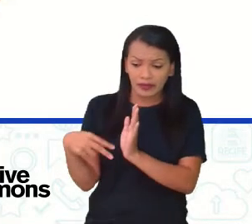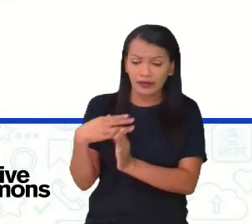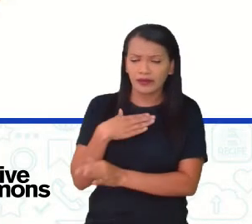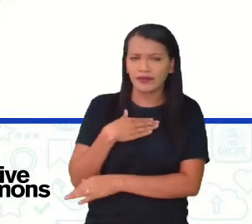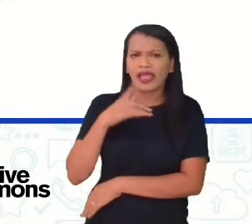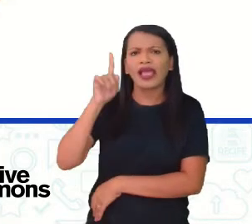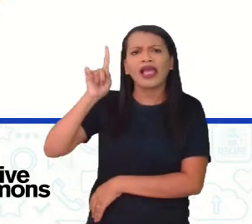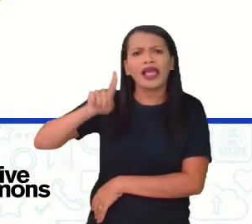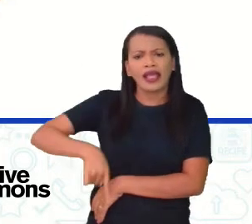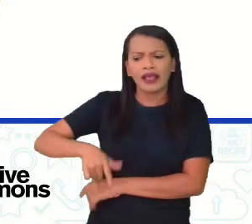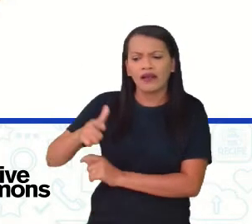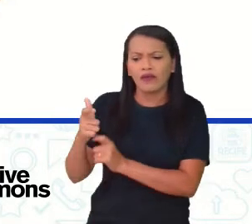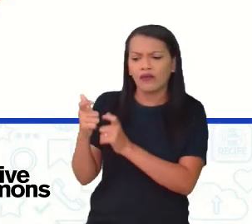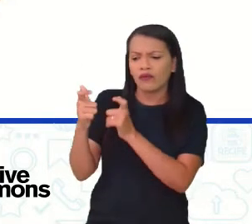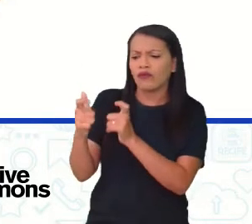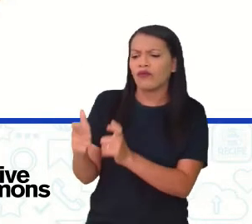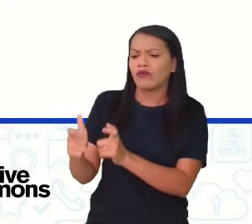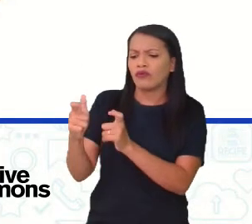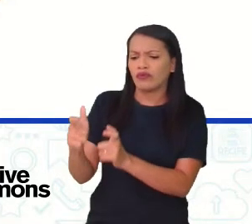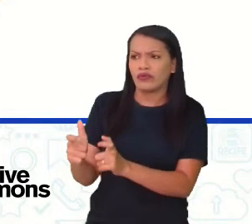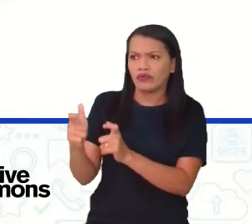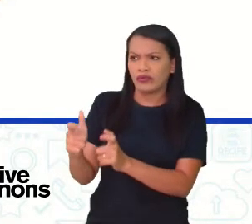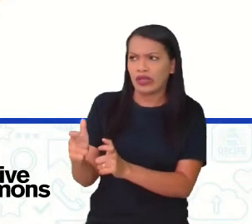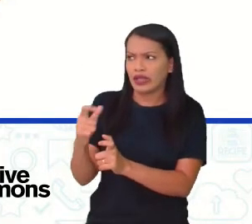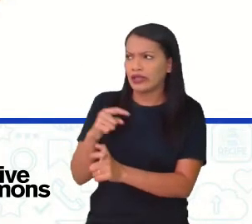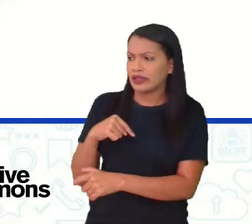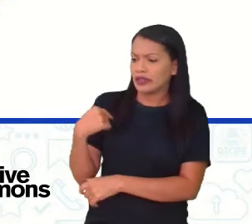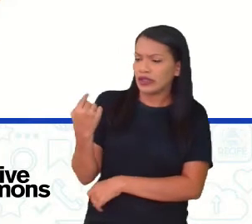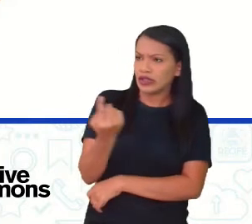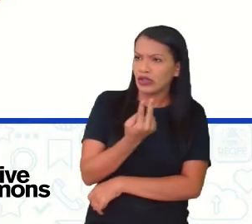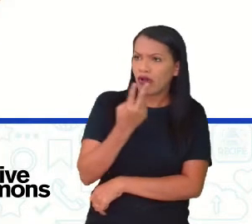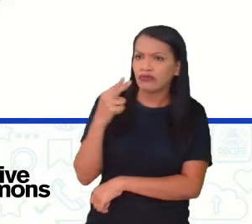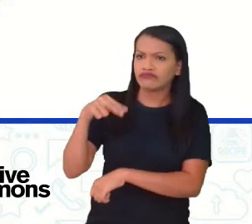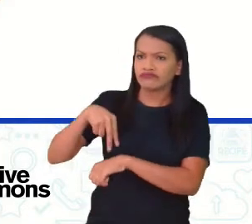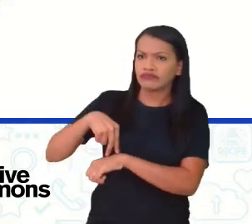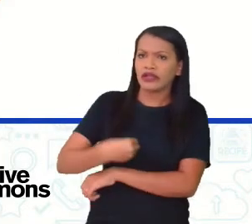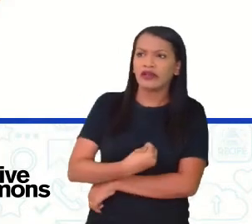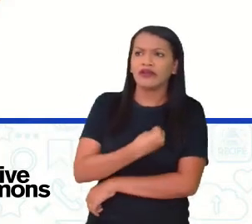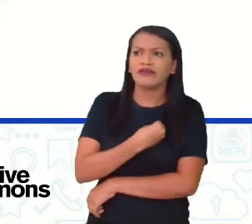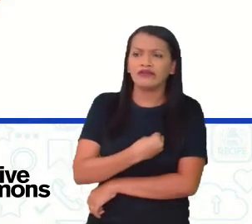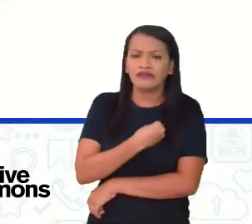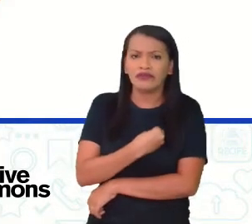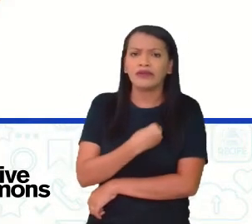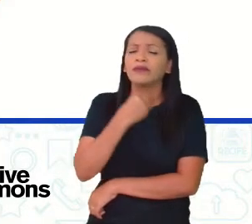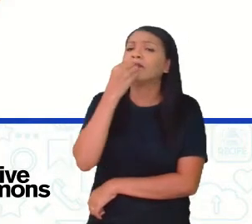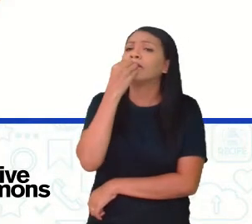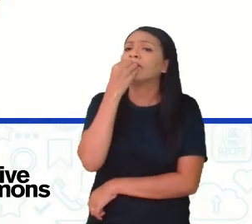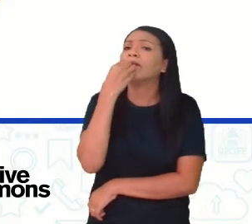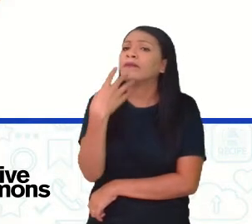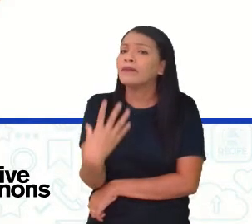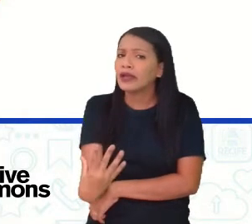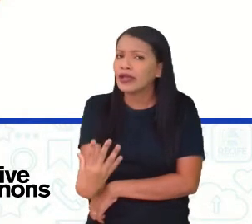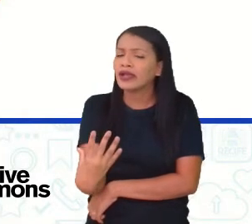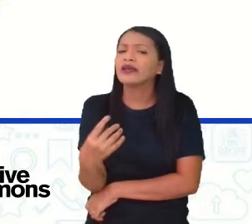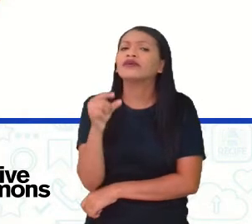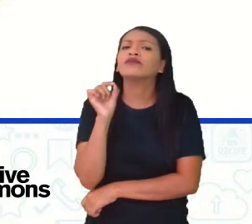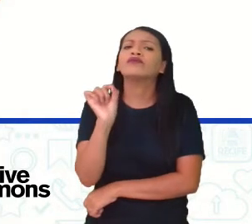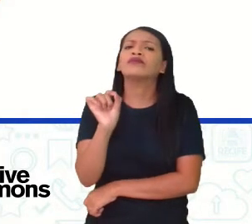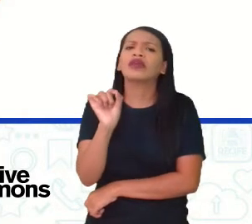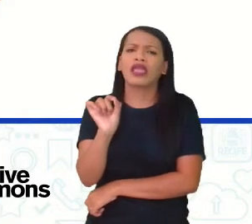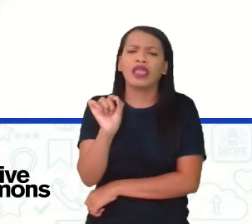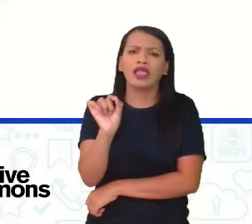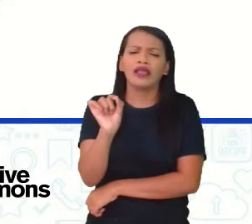É o lugar onde vivemos. Bem como o quê?